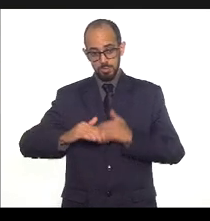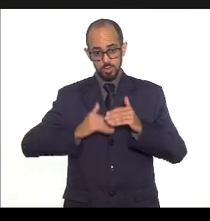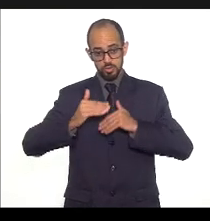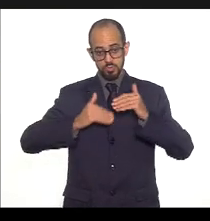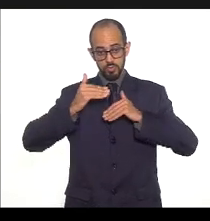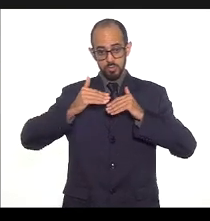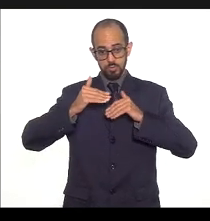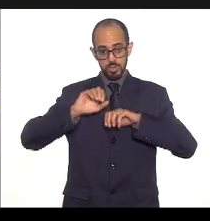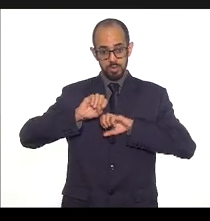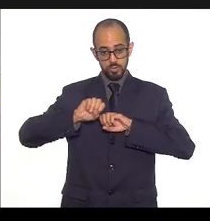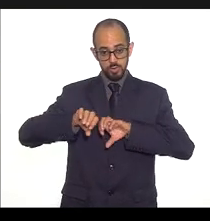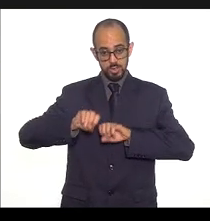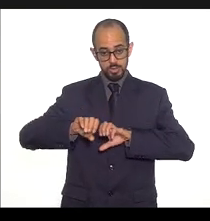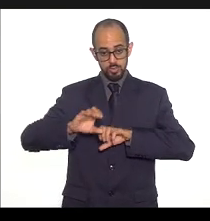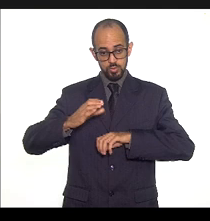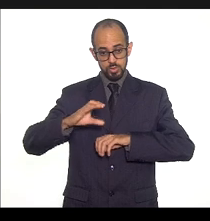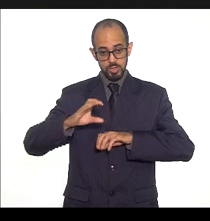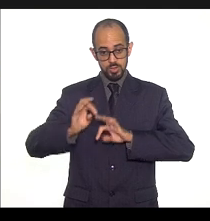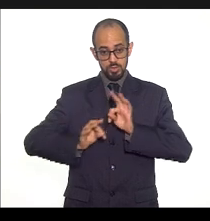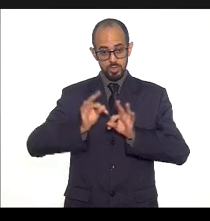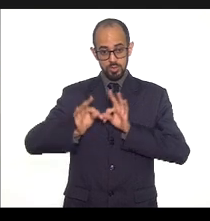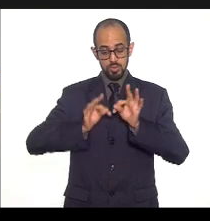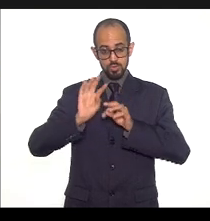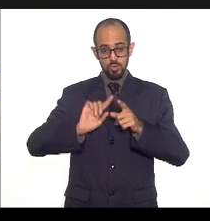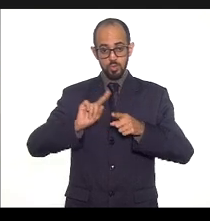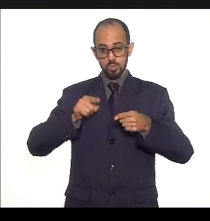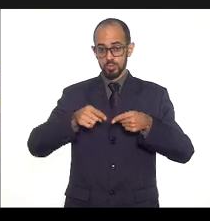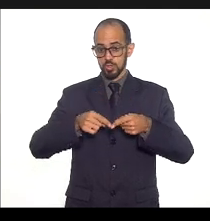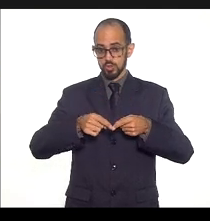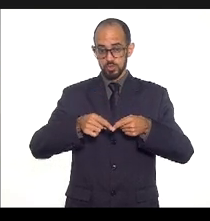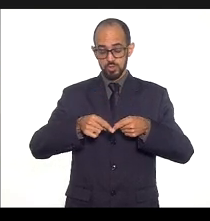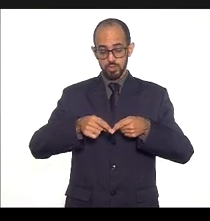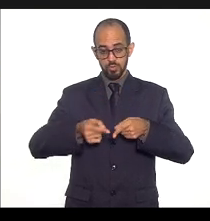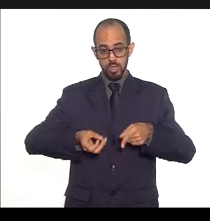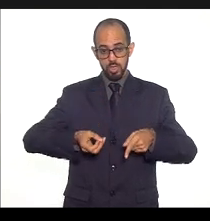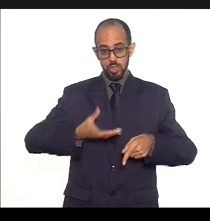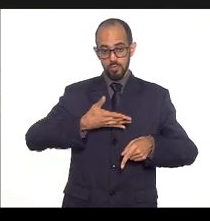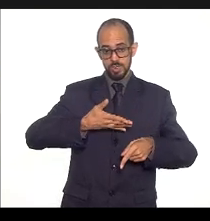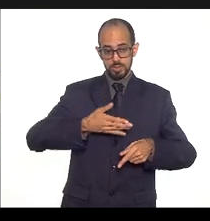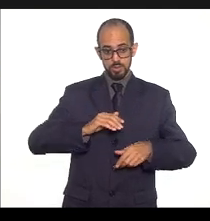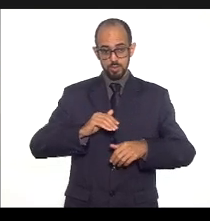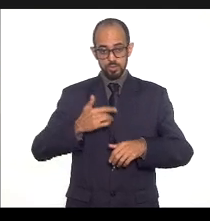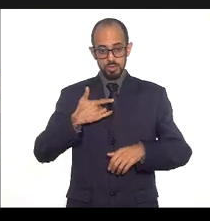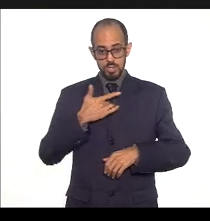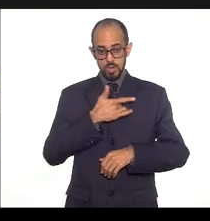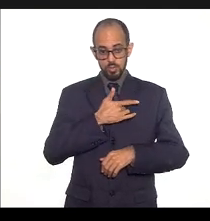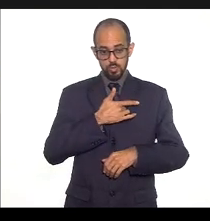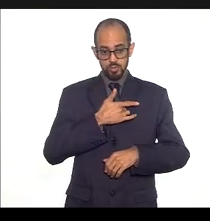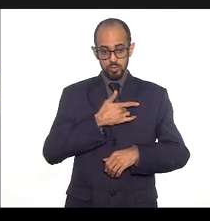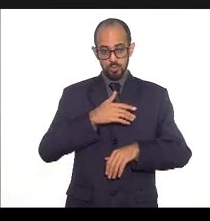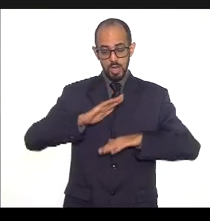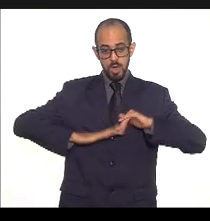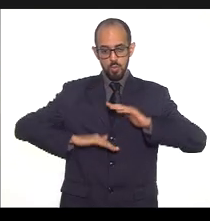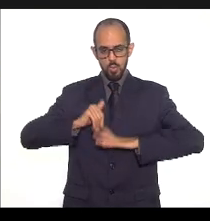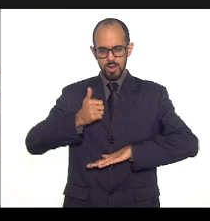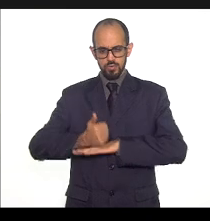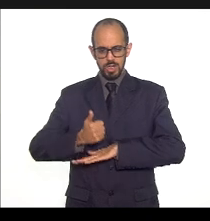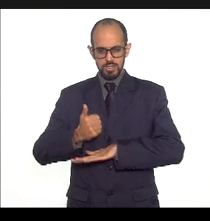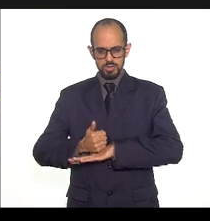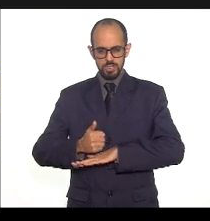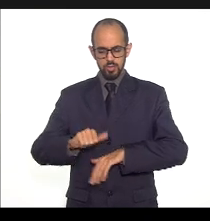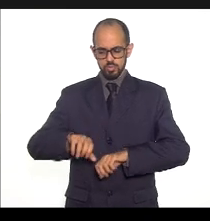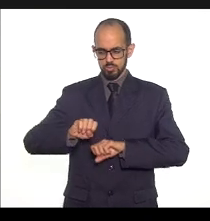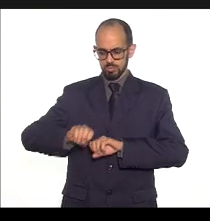ciência e tecnologia tendo por objetivo a inovação em saúde através da qualificação e atualização dos